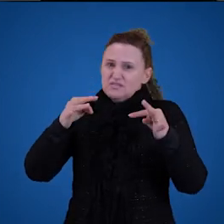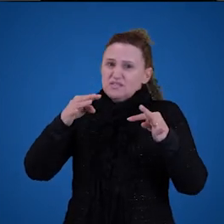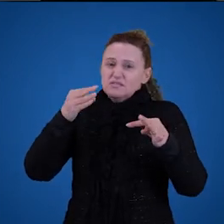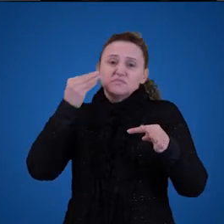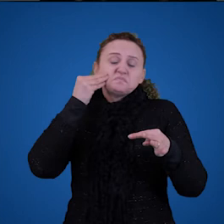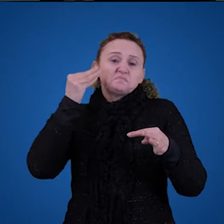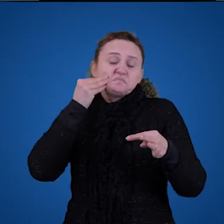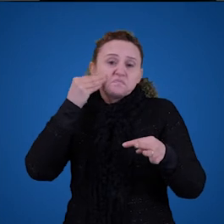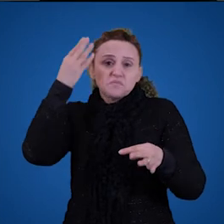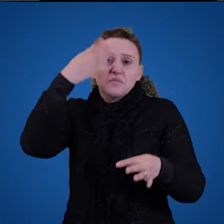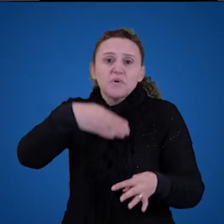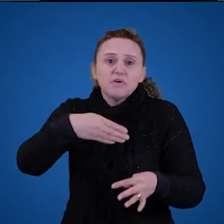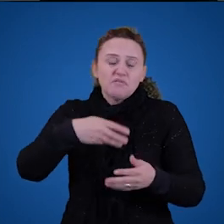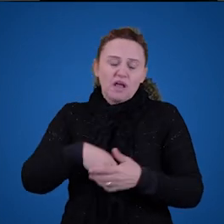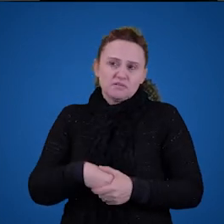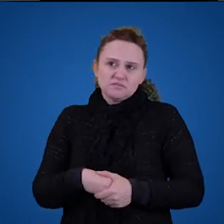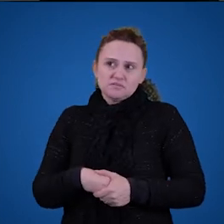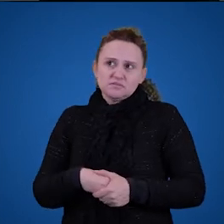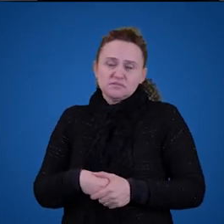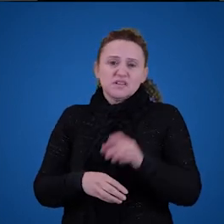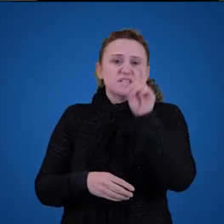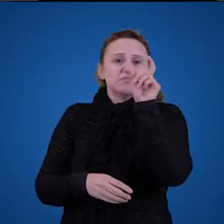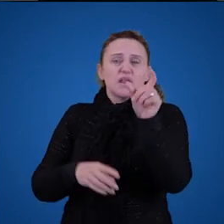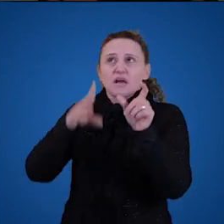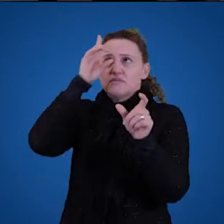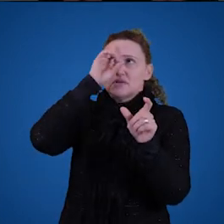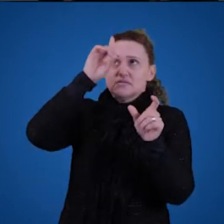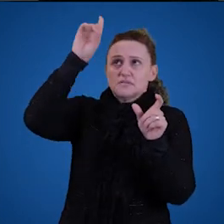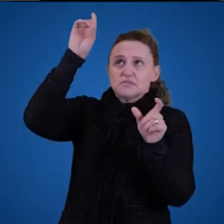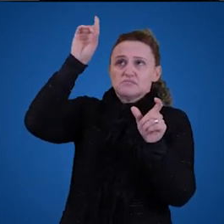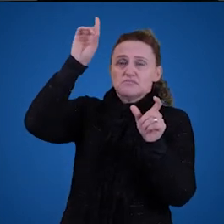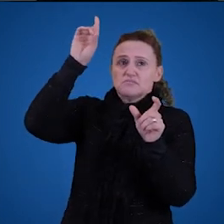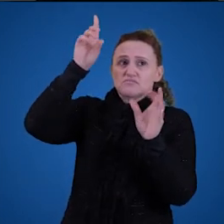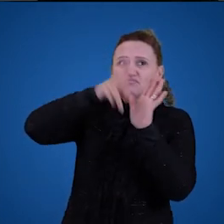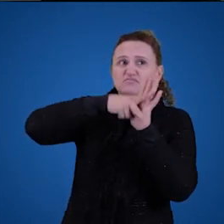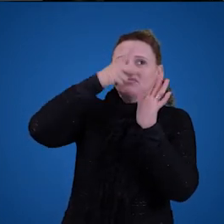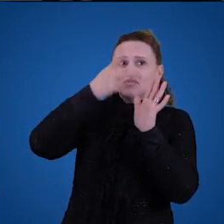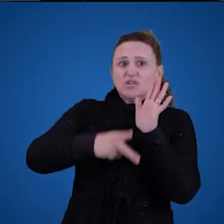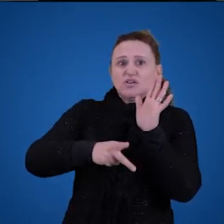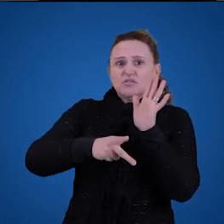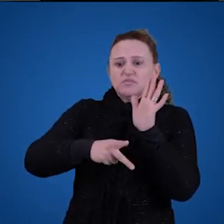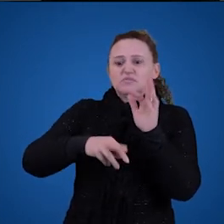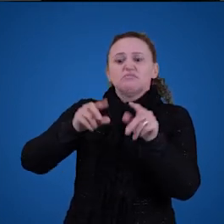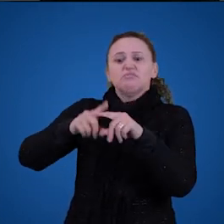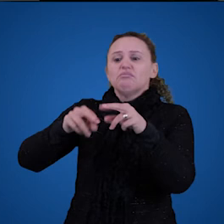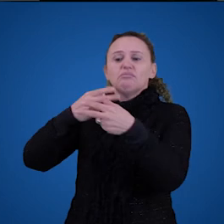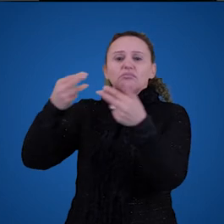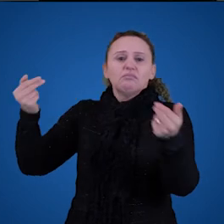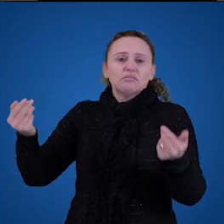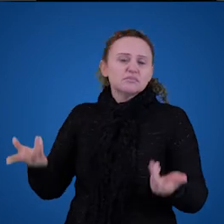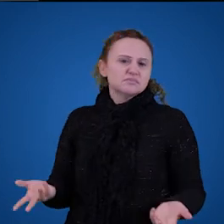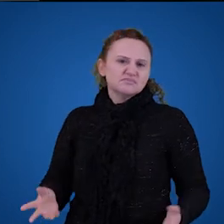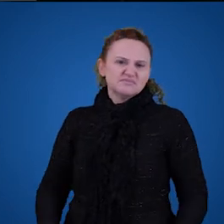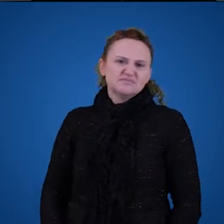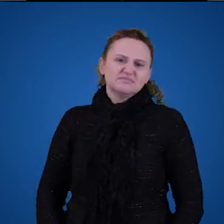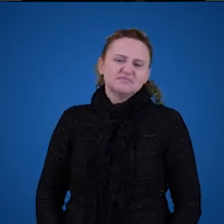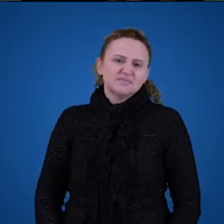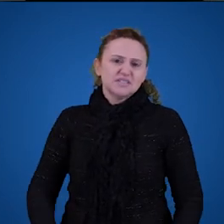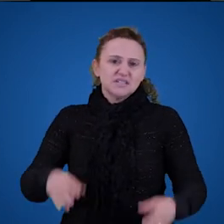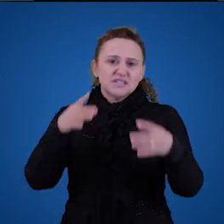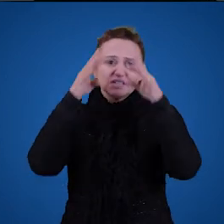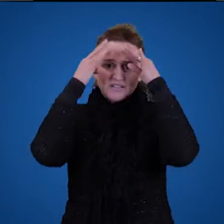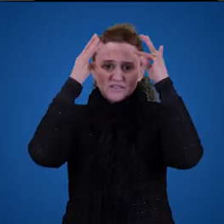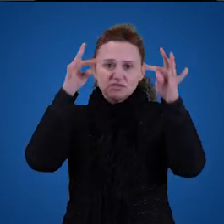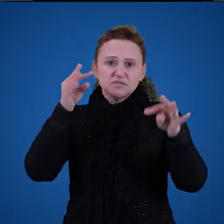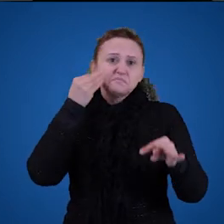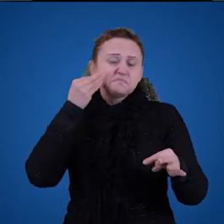Então, qual é o significado da palavra Deus, né? Será que é o próprio objeto de Deus, ou será que é alguma outra coisa? Então, é